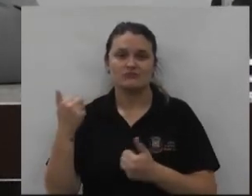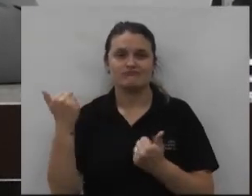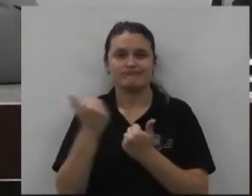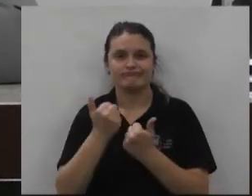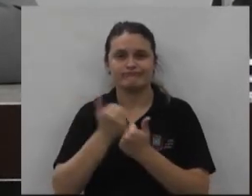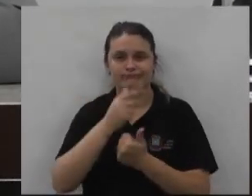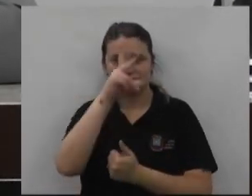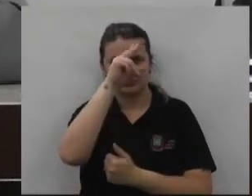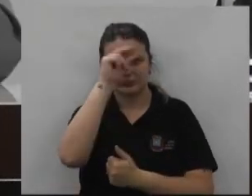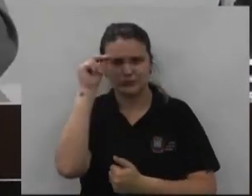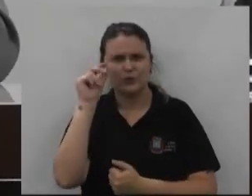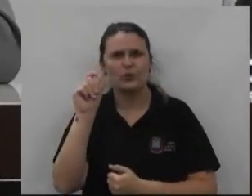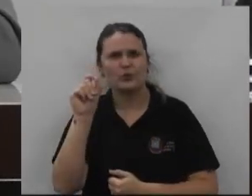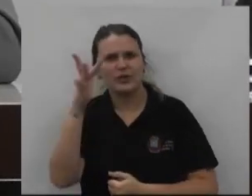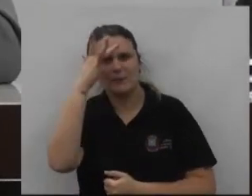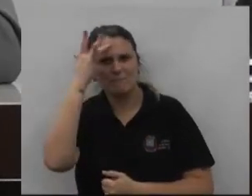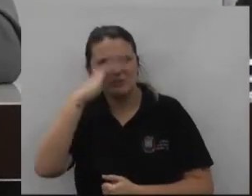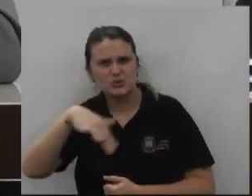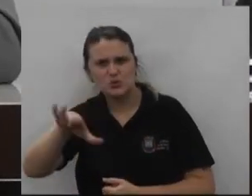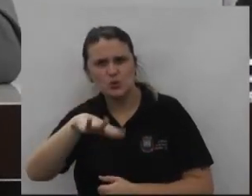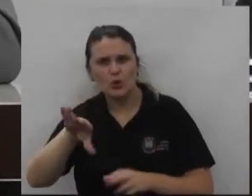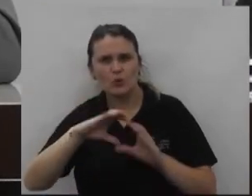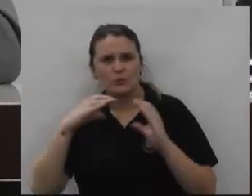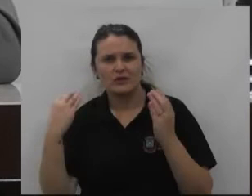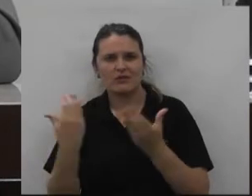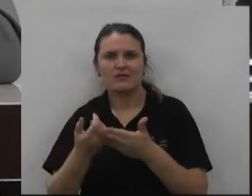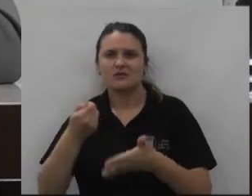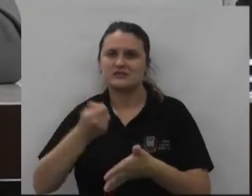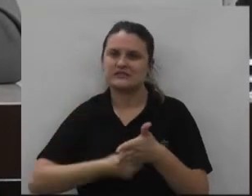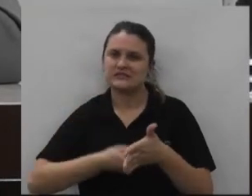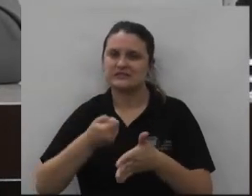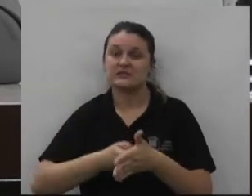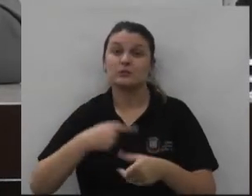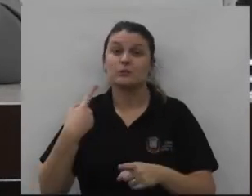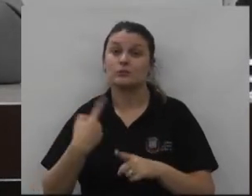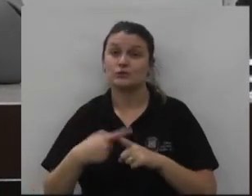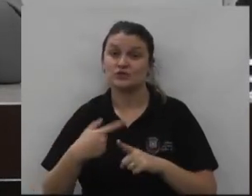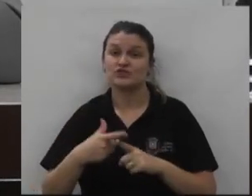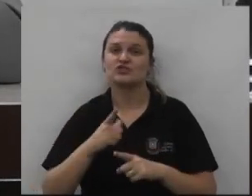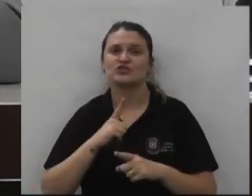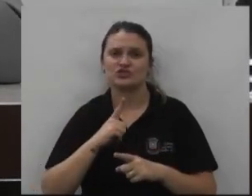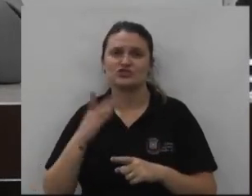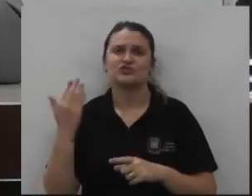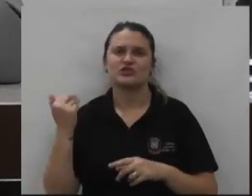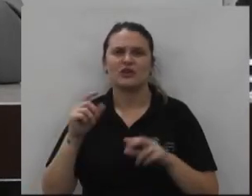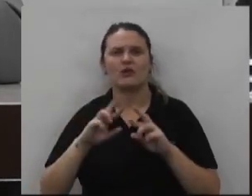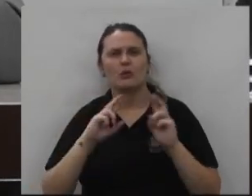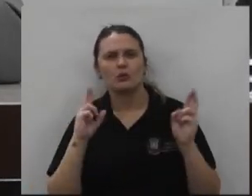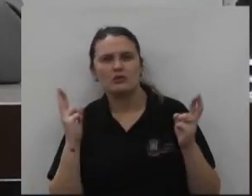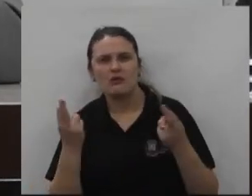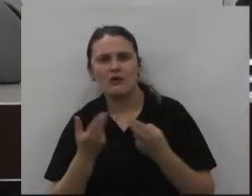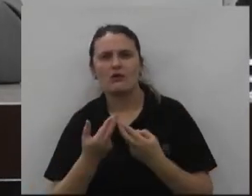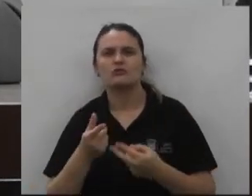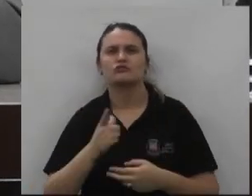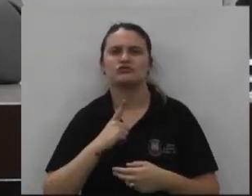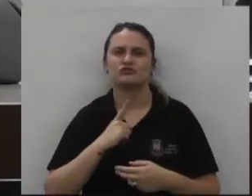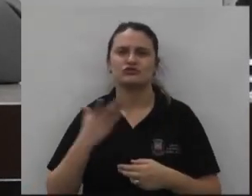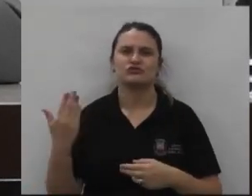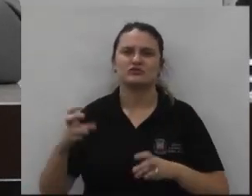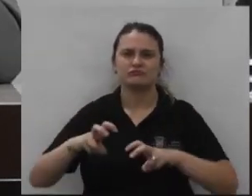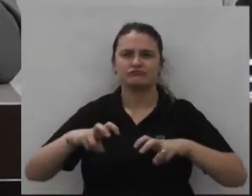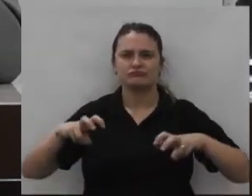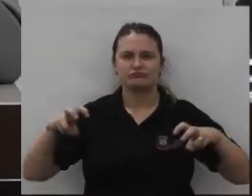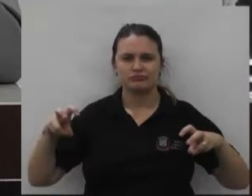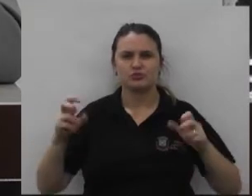época o que as pessoas daquela comunidade nos cobram é a respeito que teve reuniões teve audiência